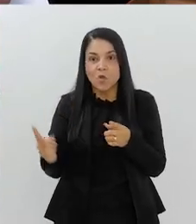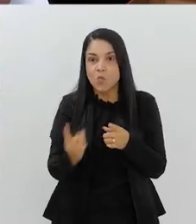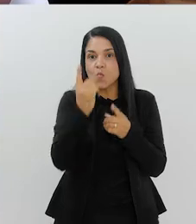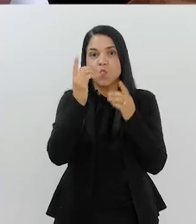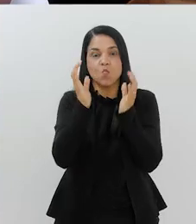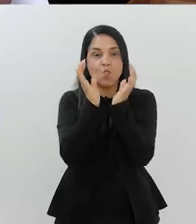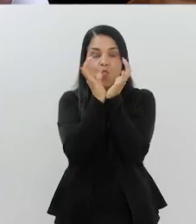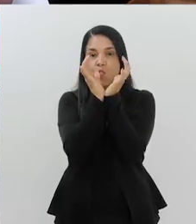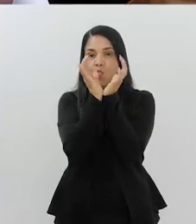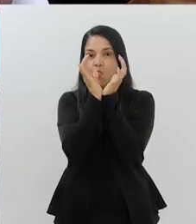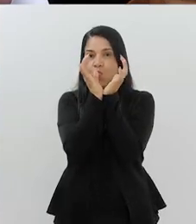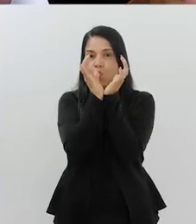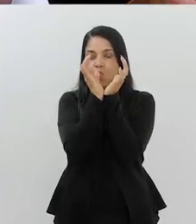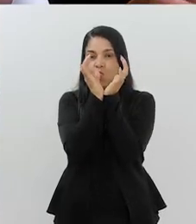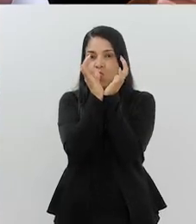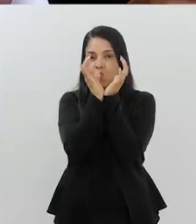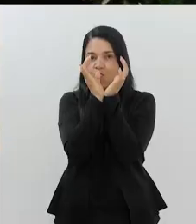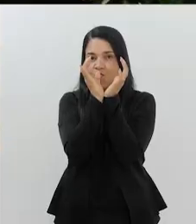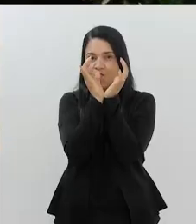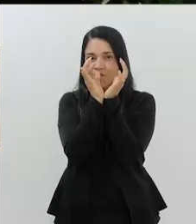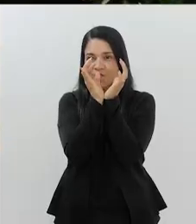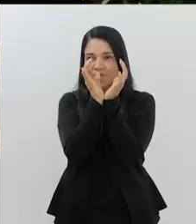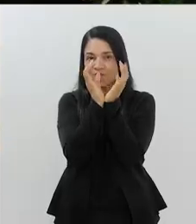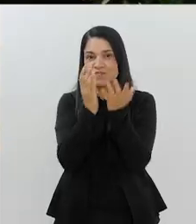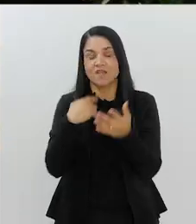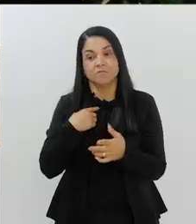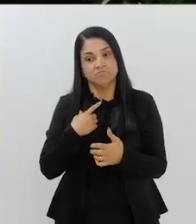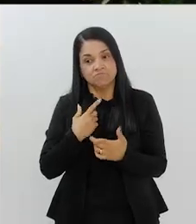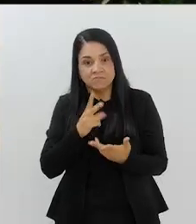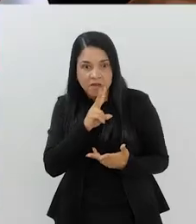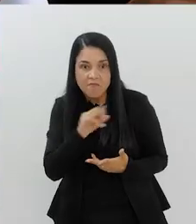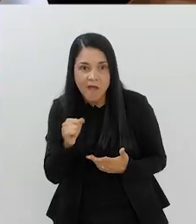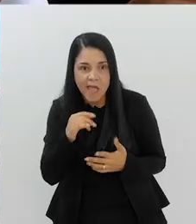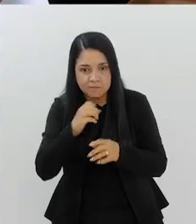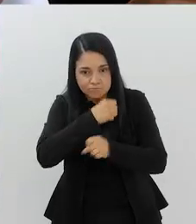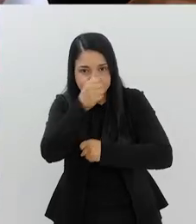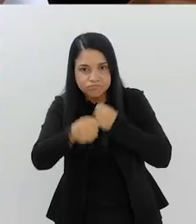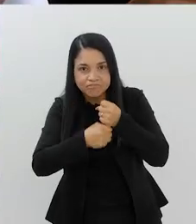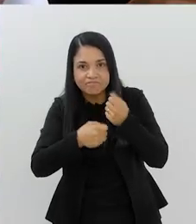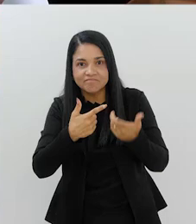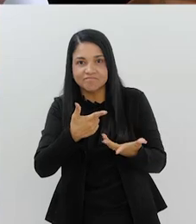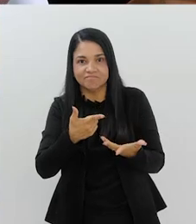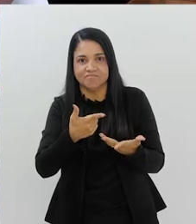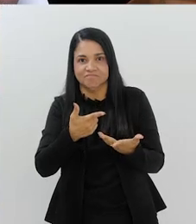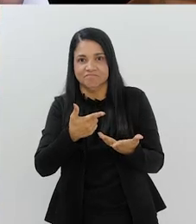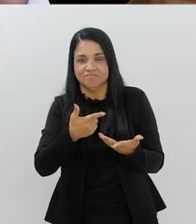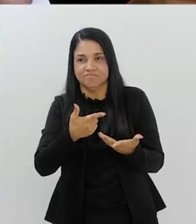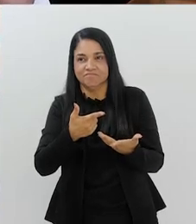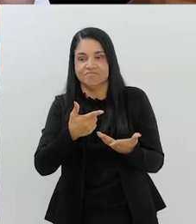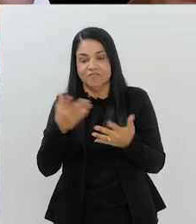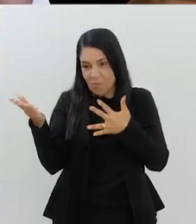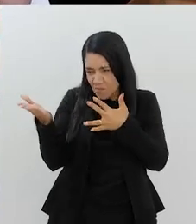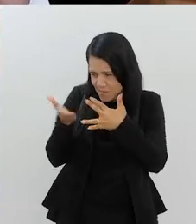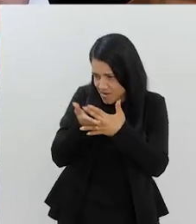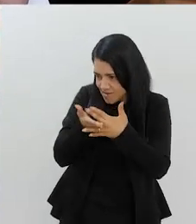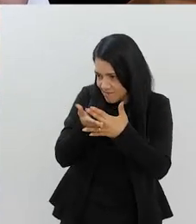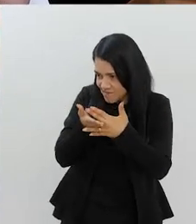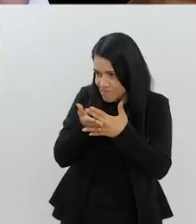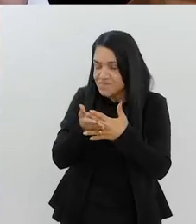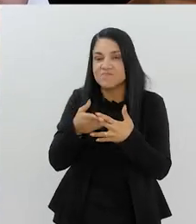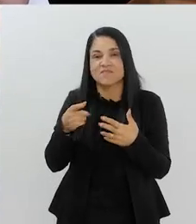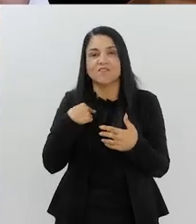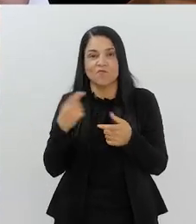ir. Exatamente. sete ou oito vagas. Tomara que isso não aconteça. Ô, Rui, mas antes, você vai para o break? É, vou para o break. É, mas eu queria